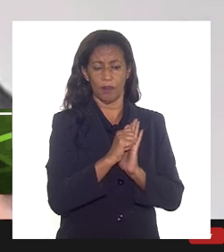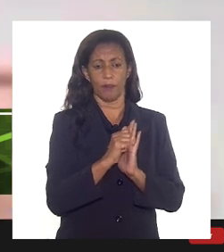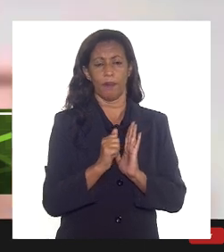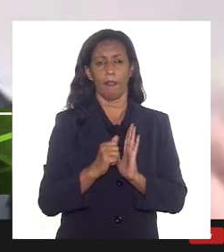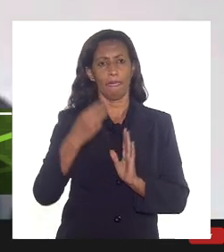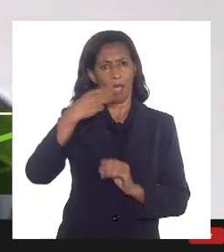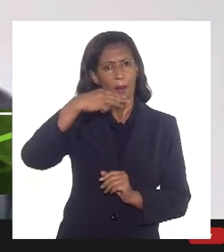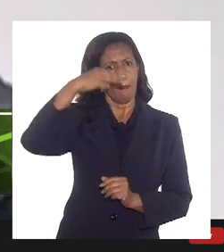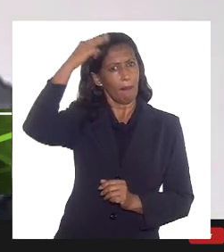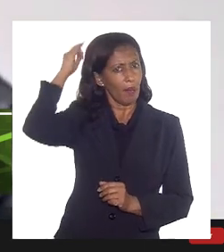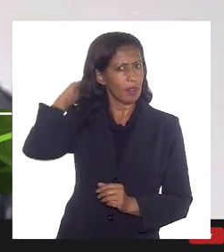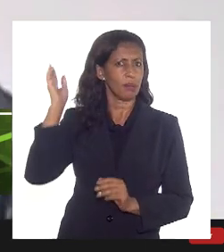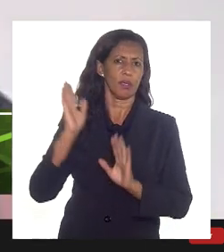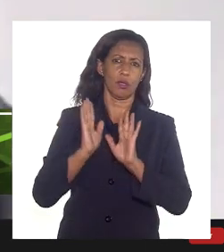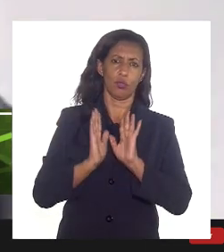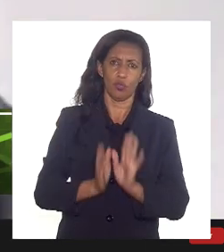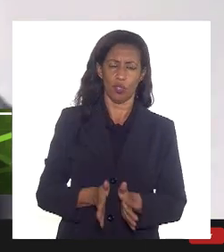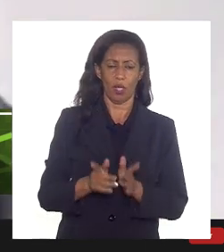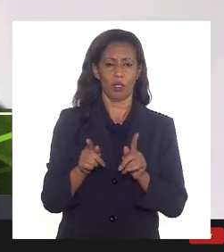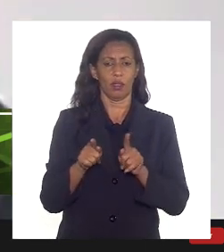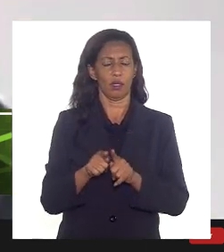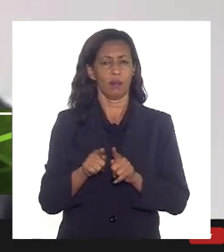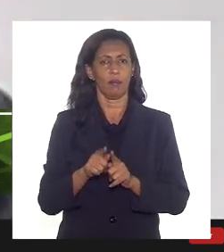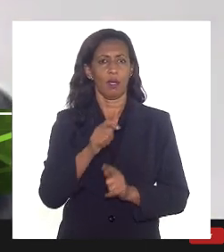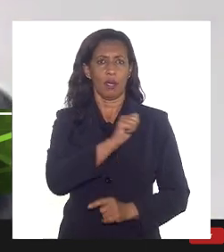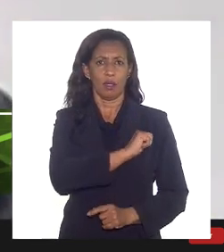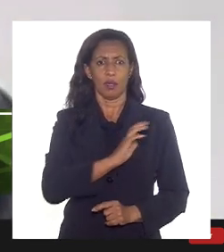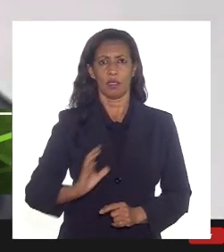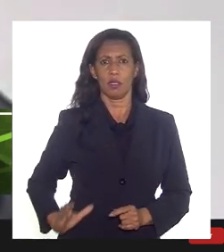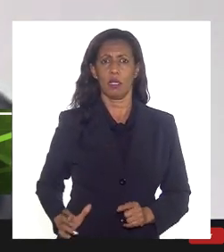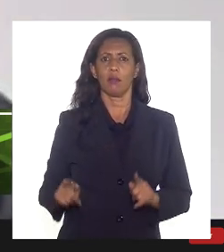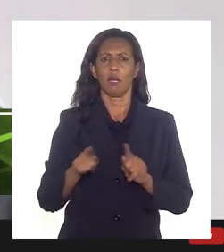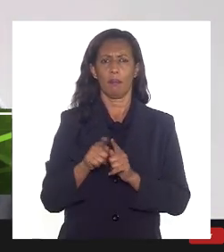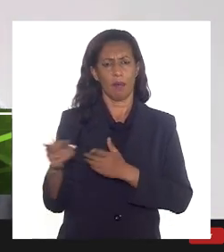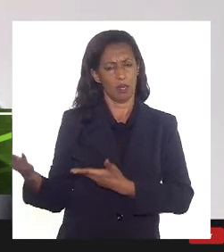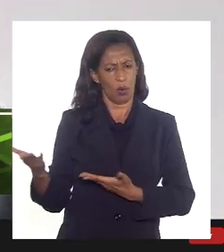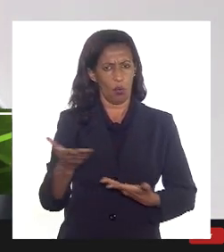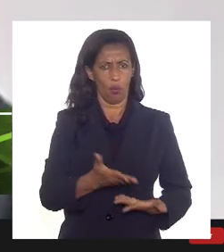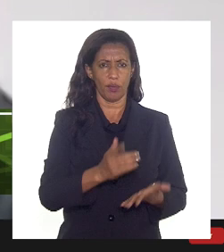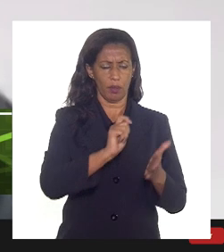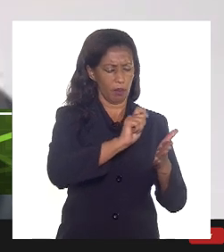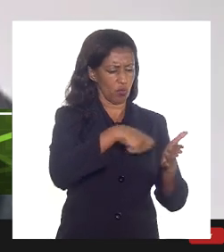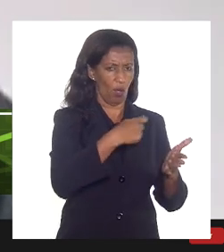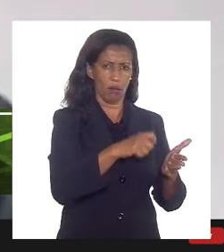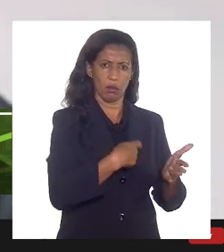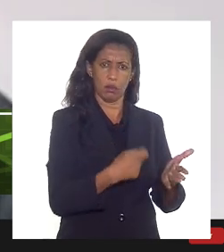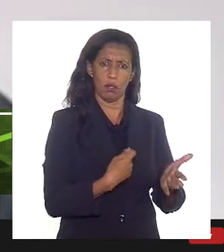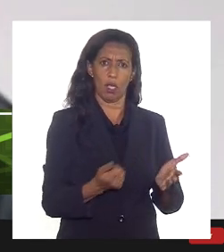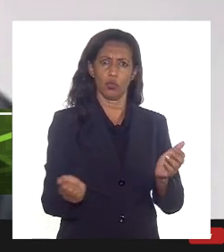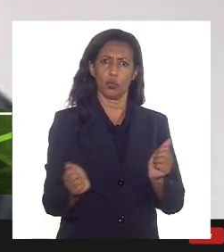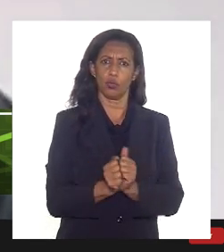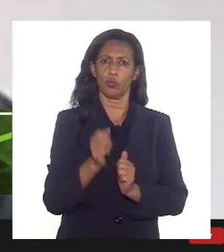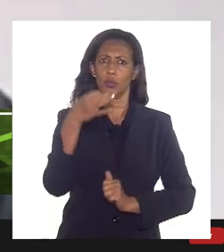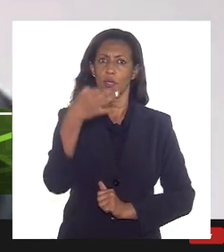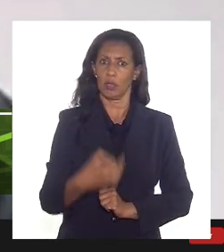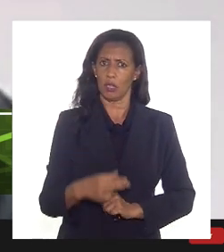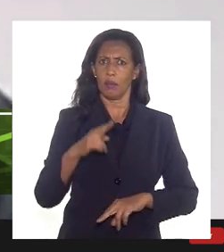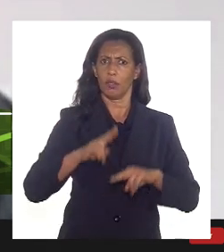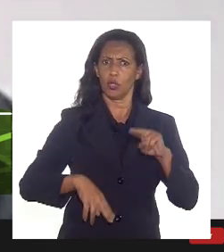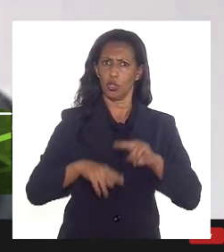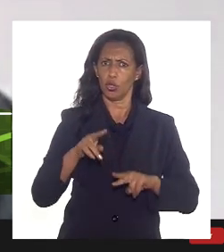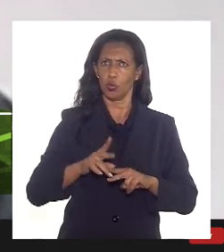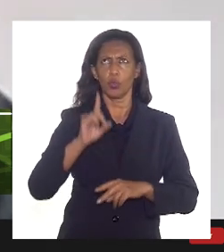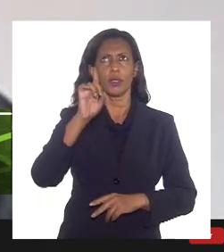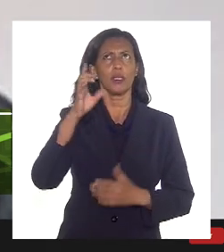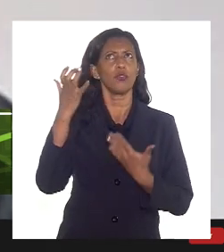Pacheco, relator, e também o André Sassinando para convidar para a gente formalizar essa assinatura certamente no mês de junho, se